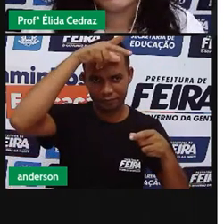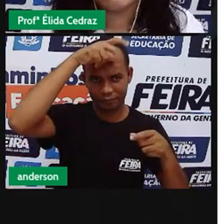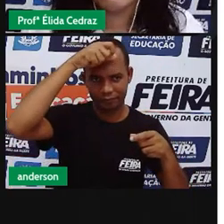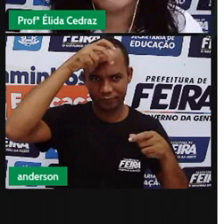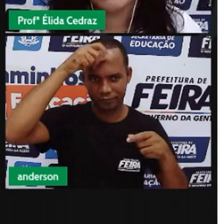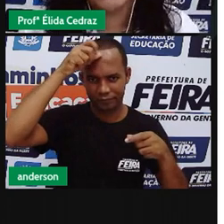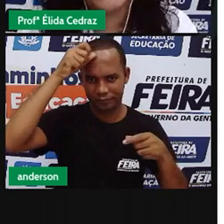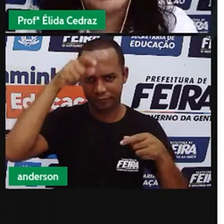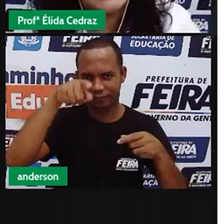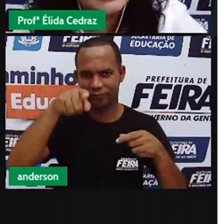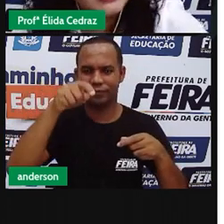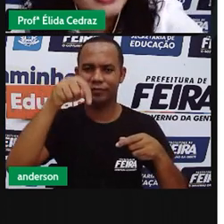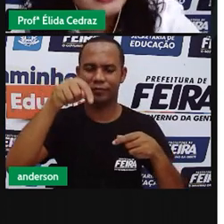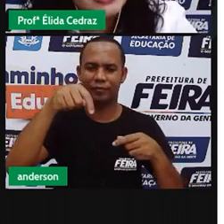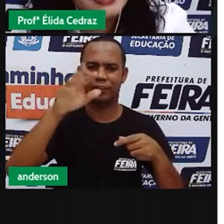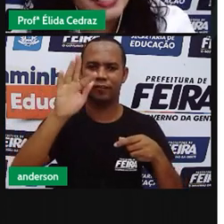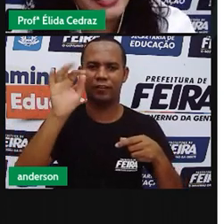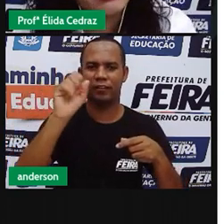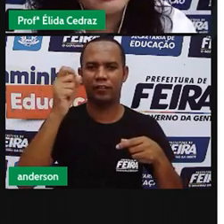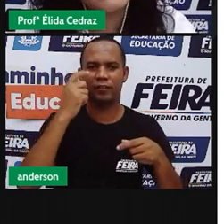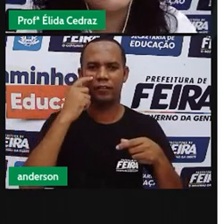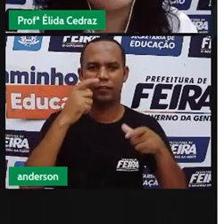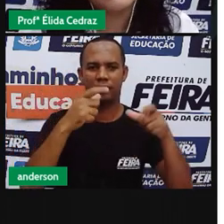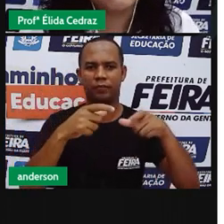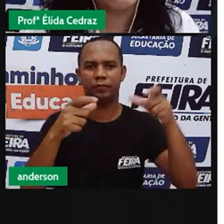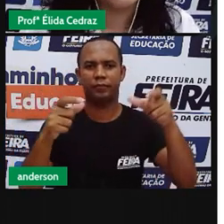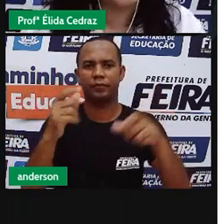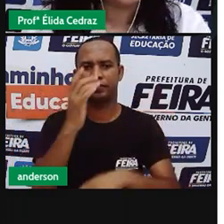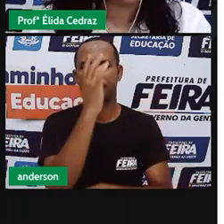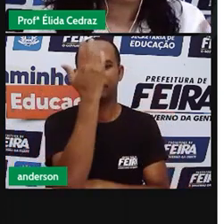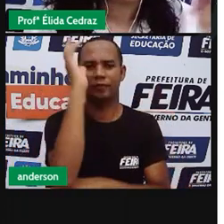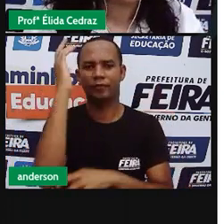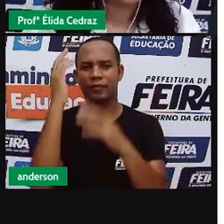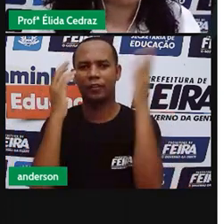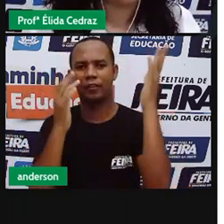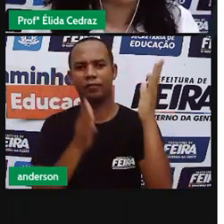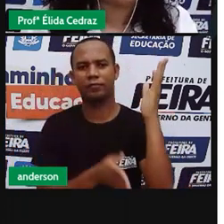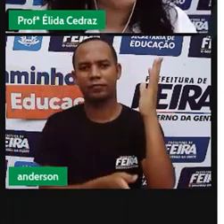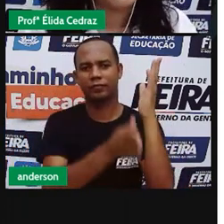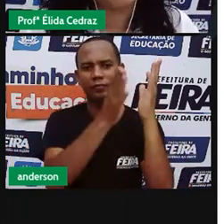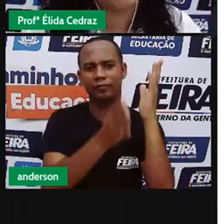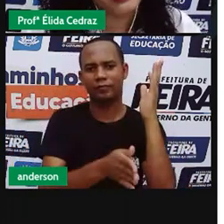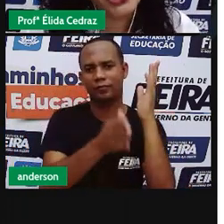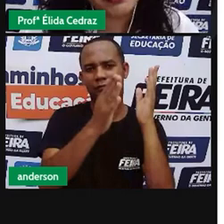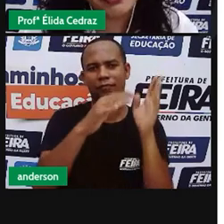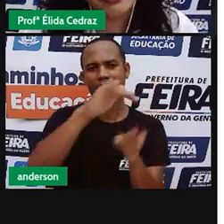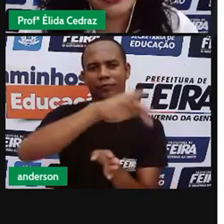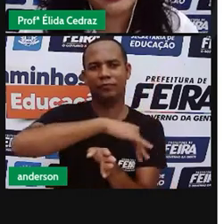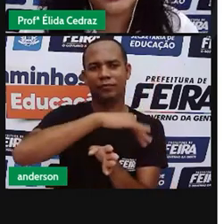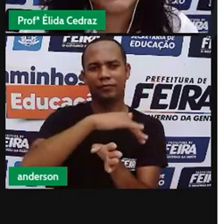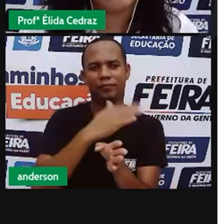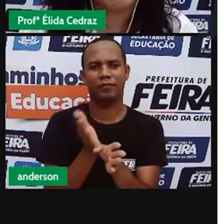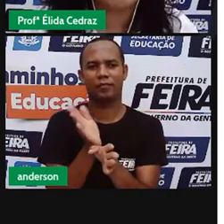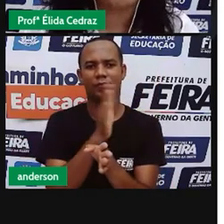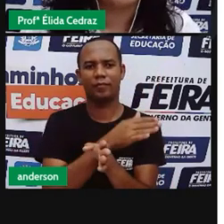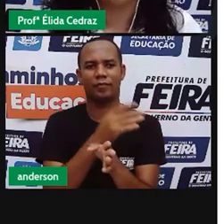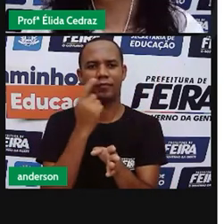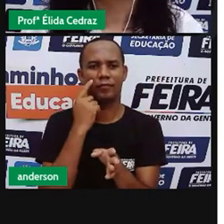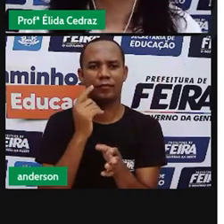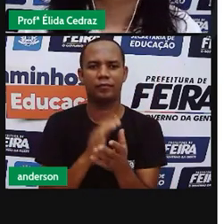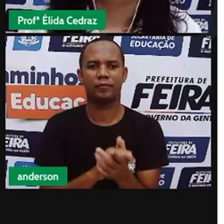é a nossa prefeitura. E essas árvores fazem parte do estacionamento que fica em frente à prefeitura.